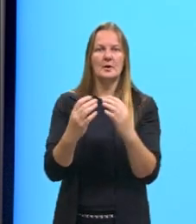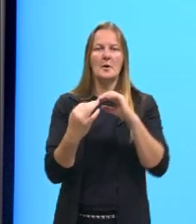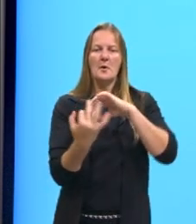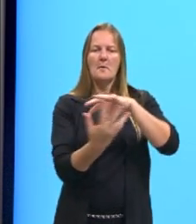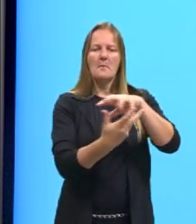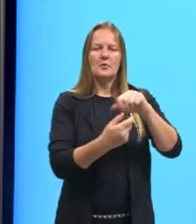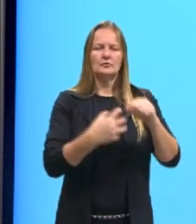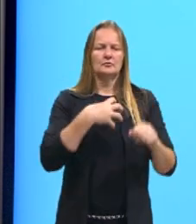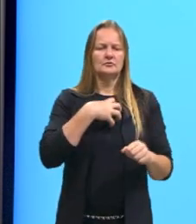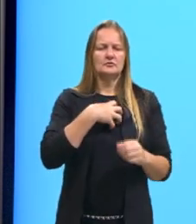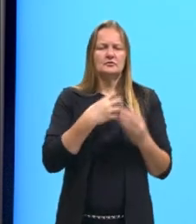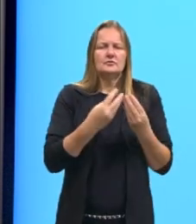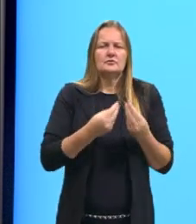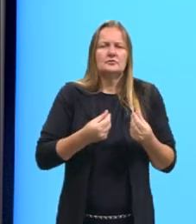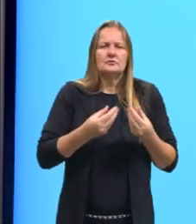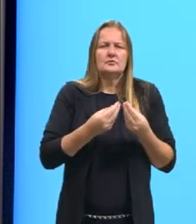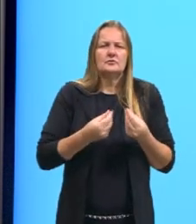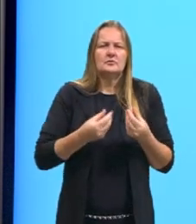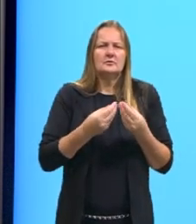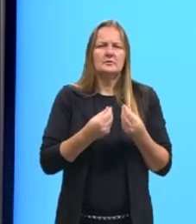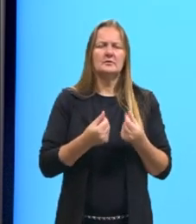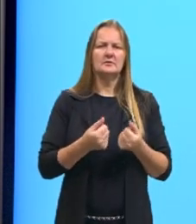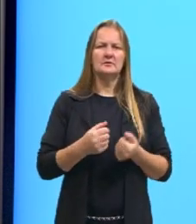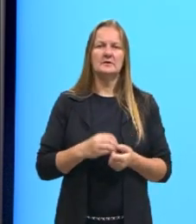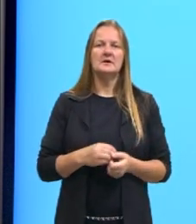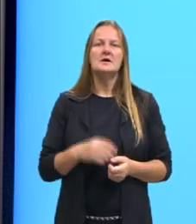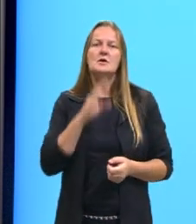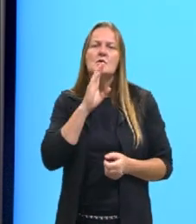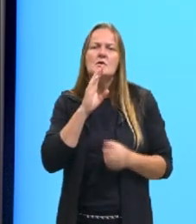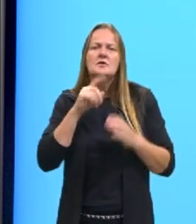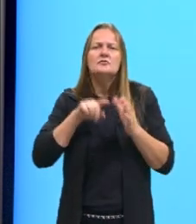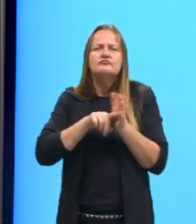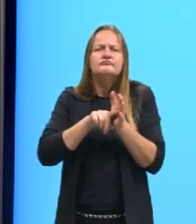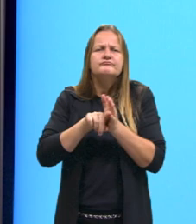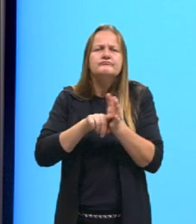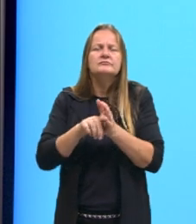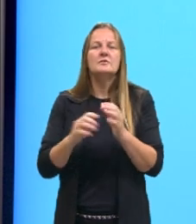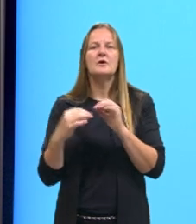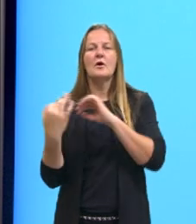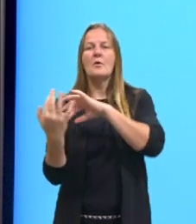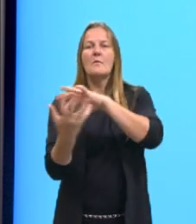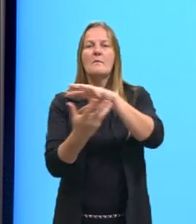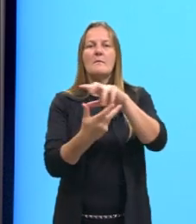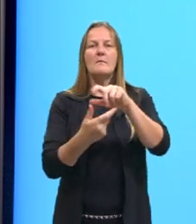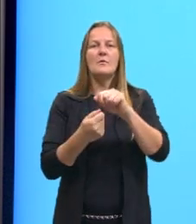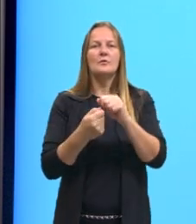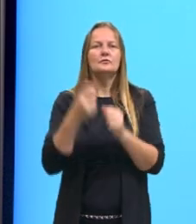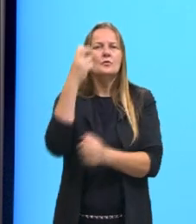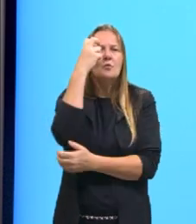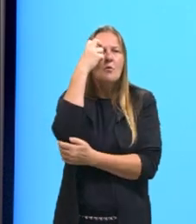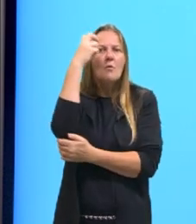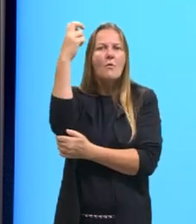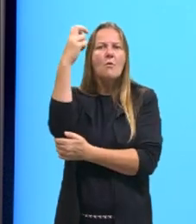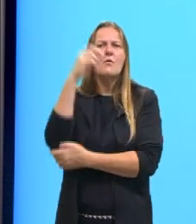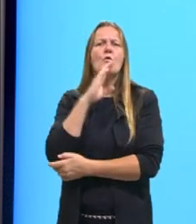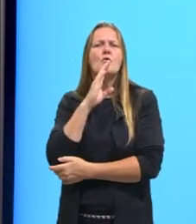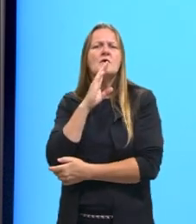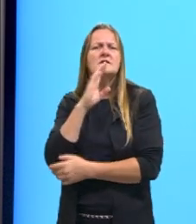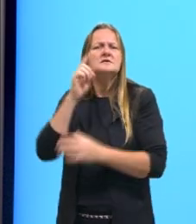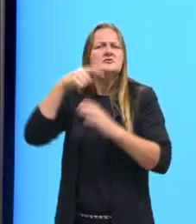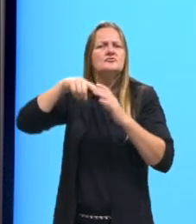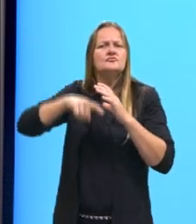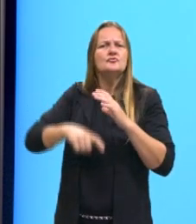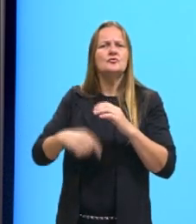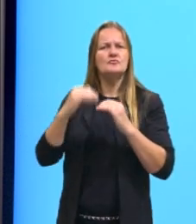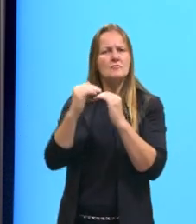dos sentidos, importante, os sentidos para chegar ao conhecimento, e chegamos ao mundo inteligível, que seria o mundo